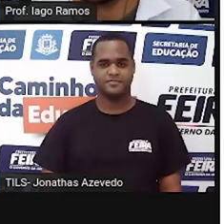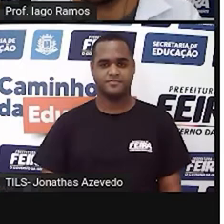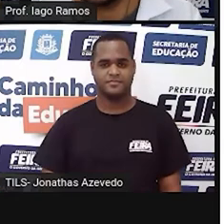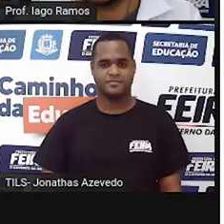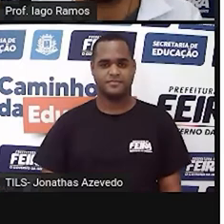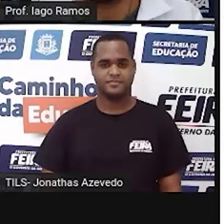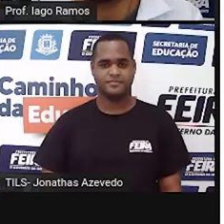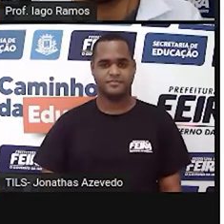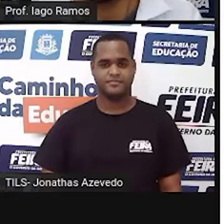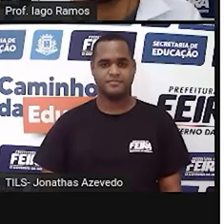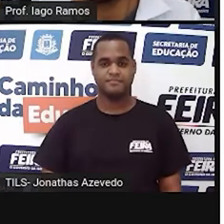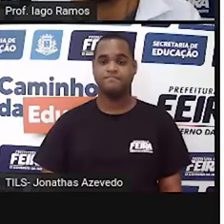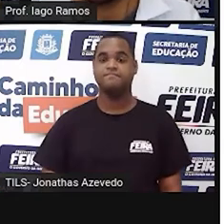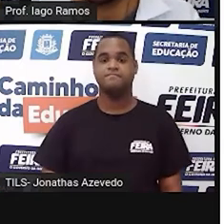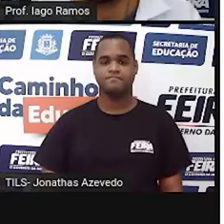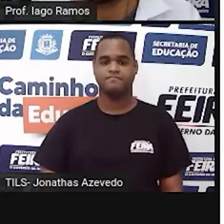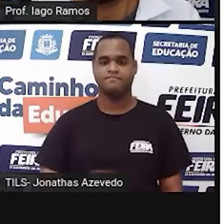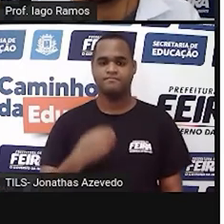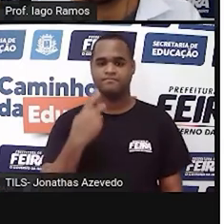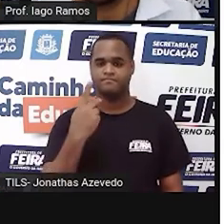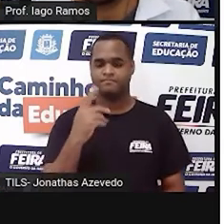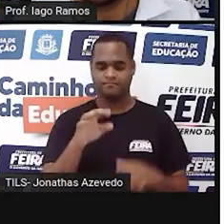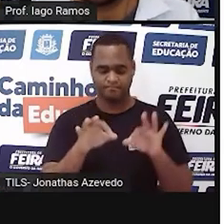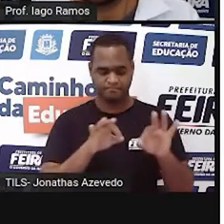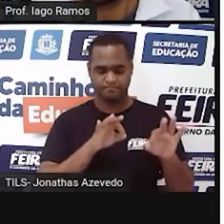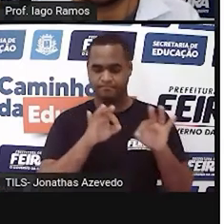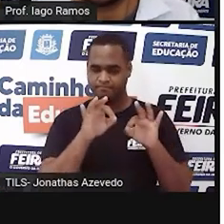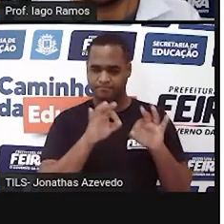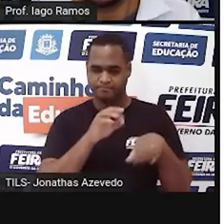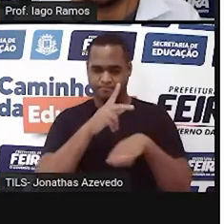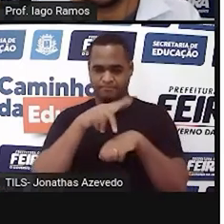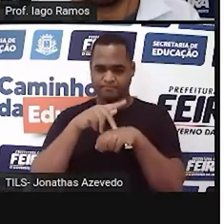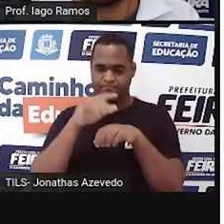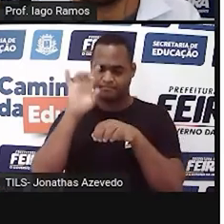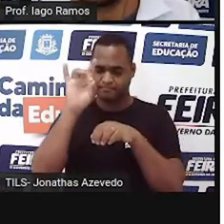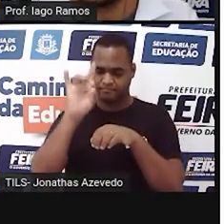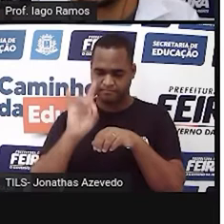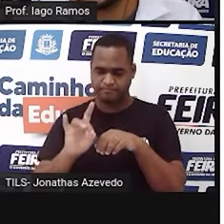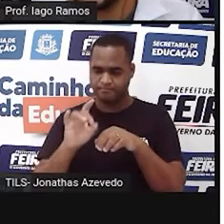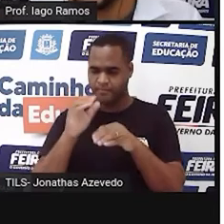De que maneira está organizada essa tabela?